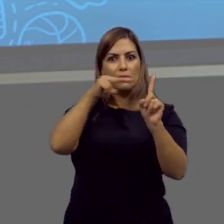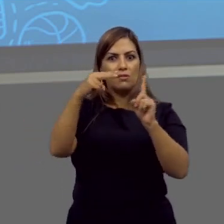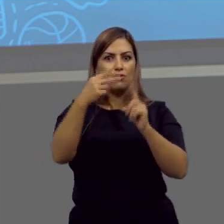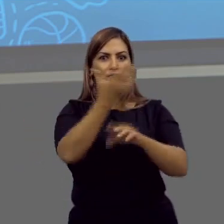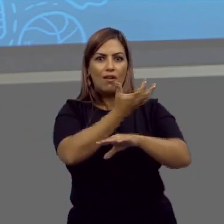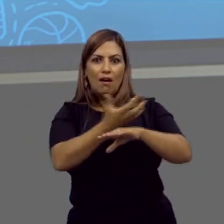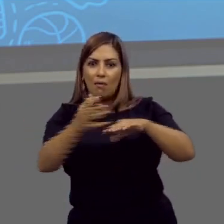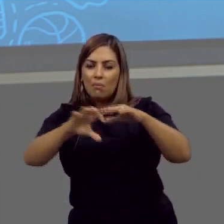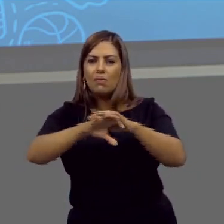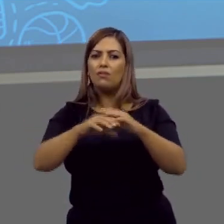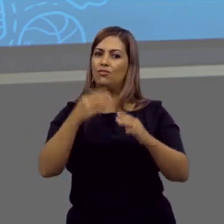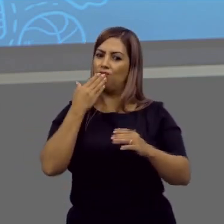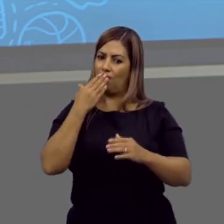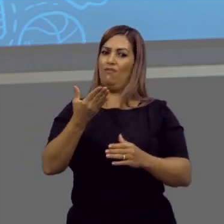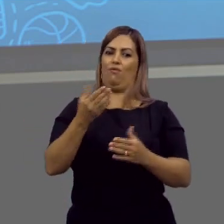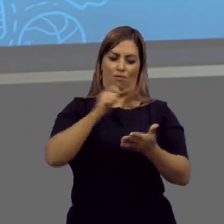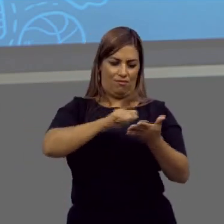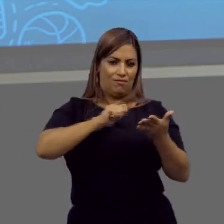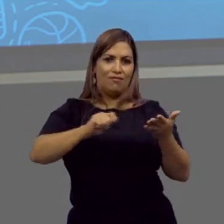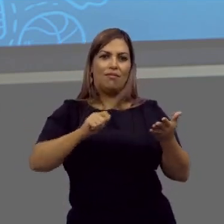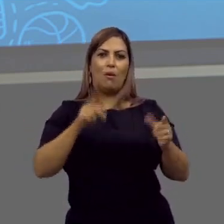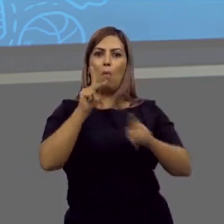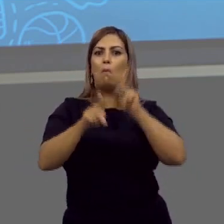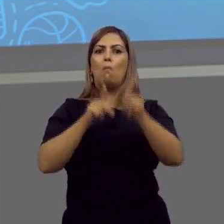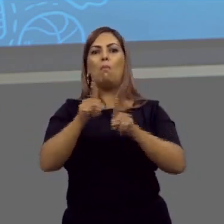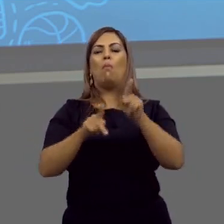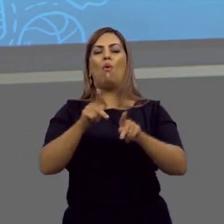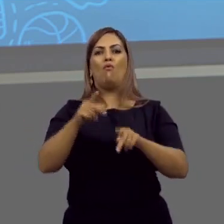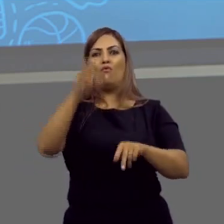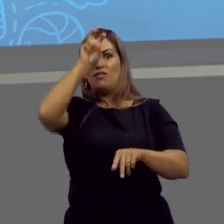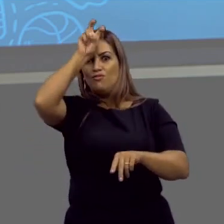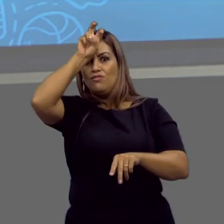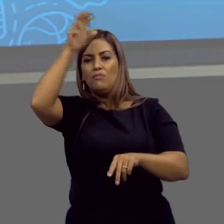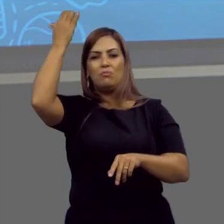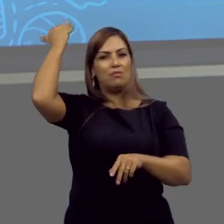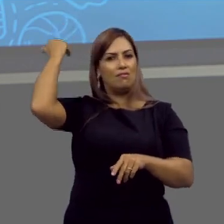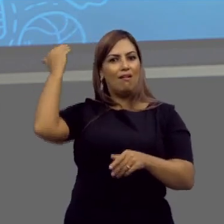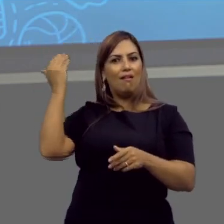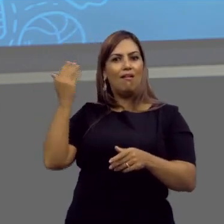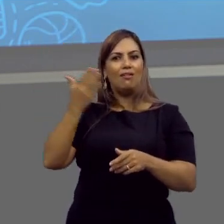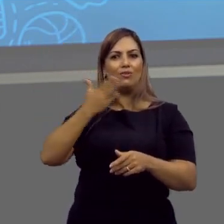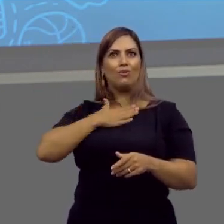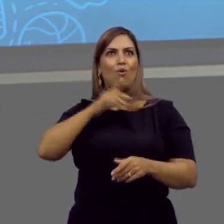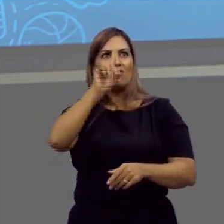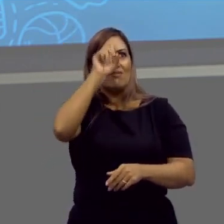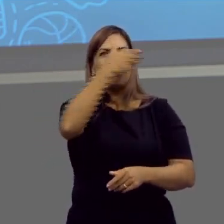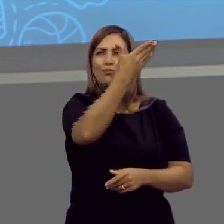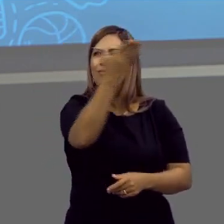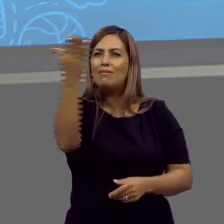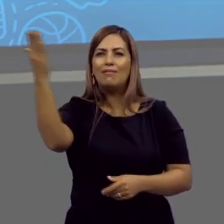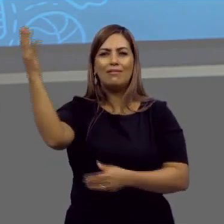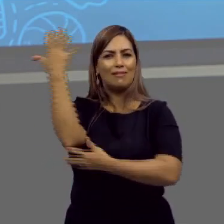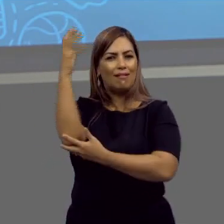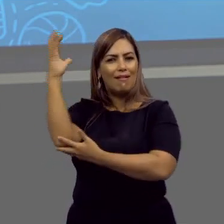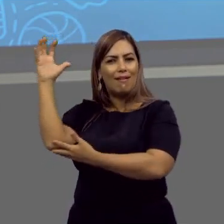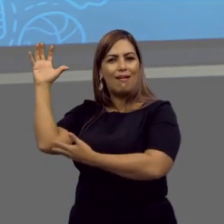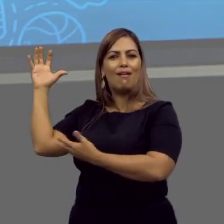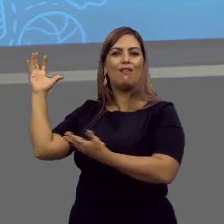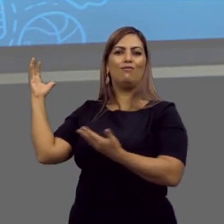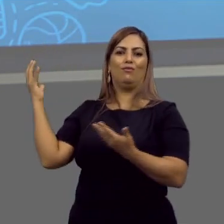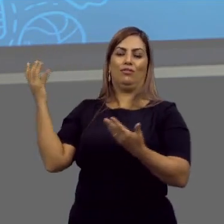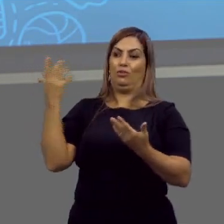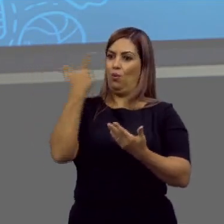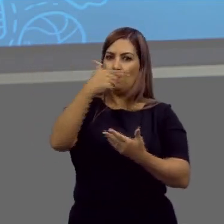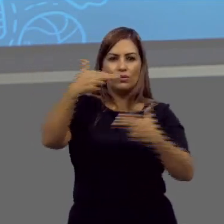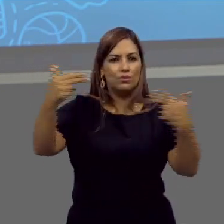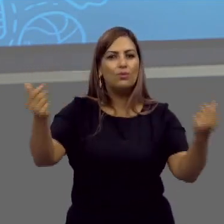e trabalhe a seu favor. Se for usar a alusão histórica, os povos egípcios, com toda a representação de gostar da natureza, entre